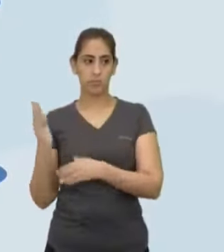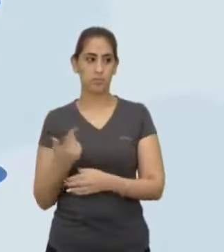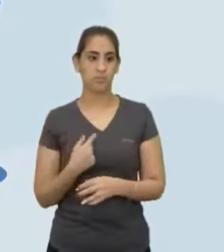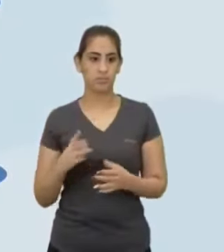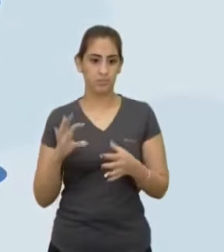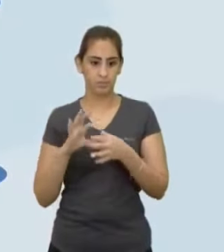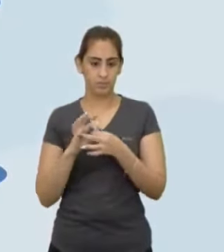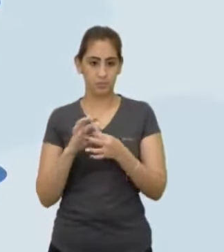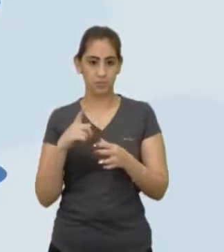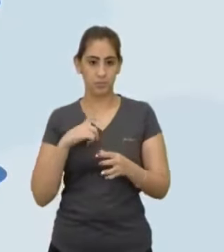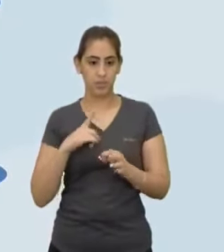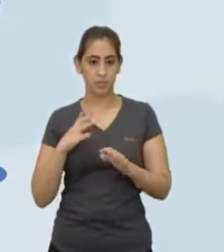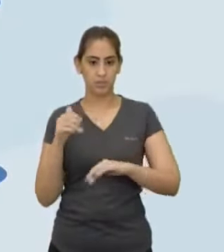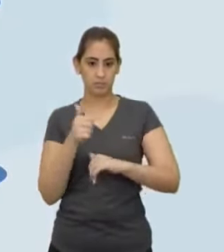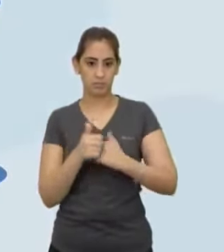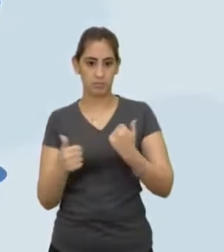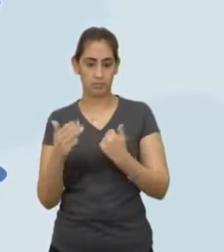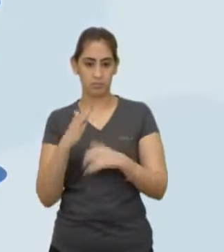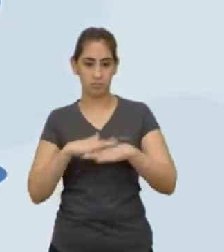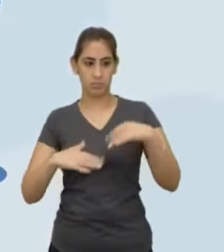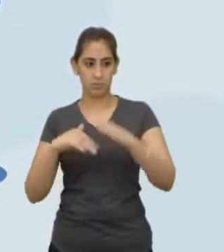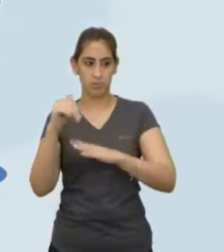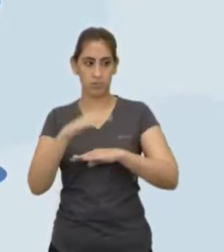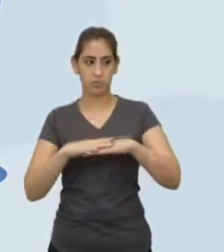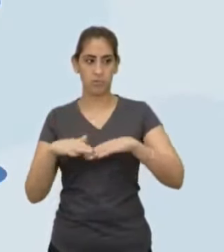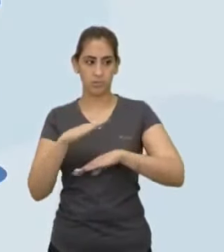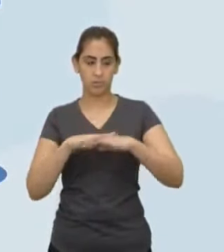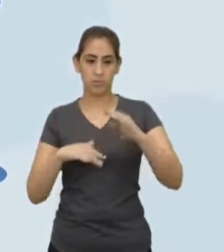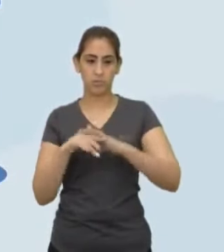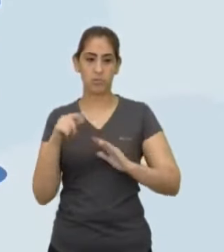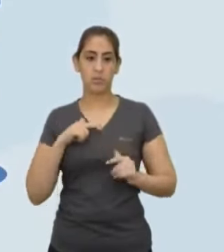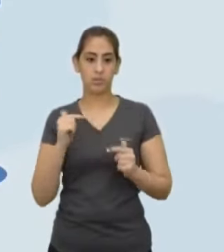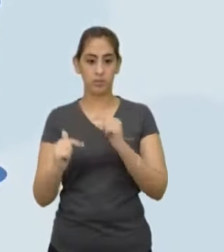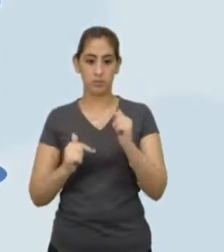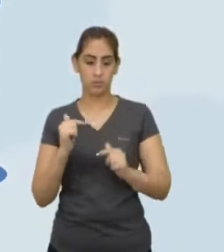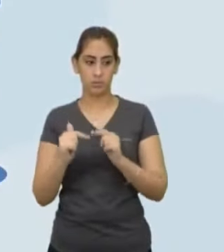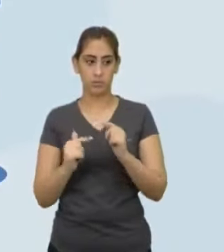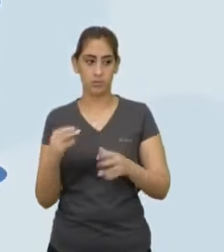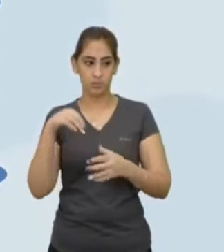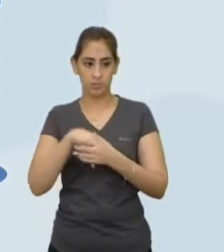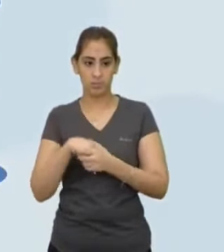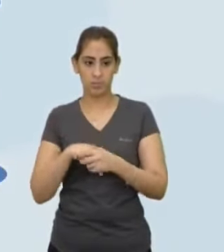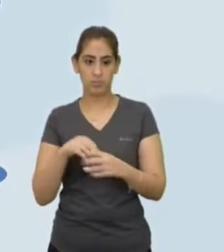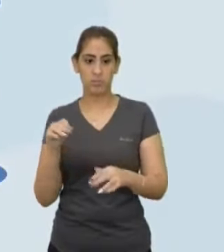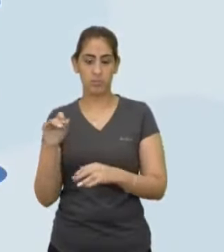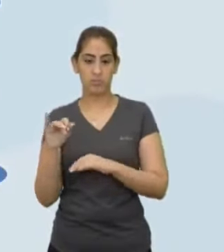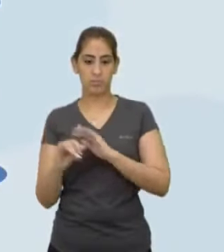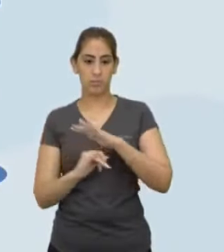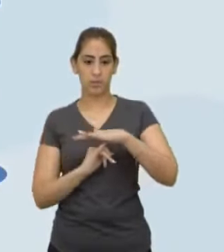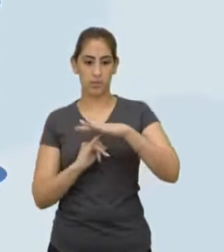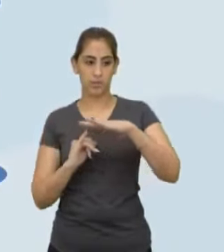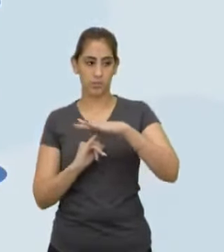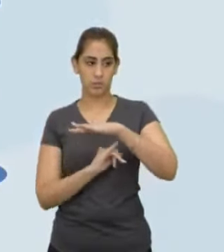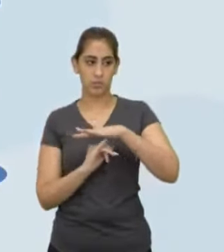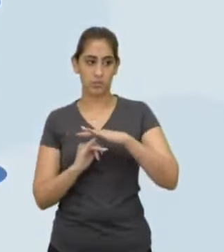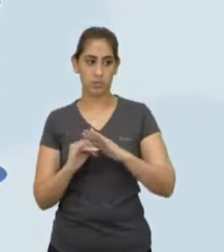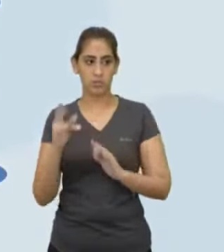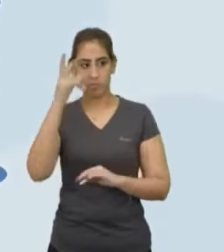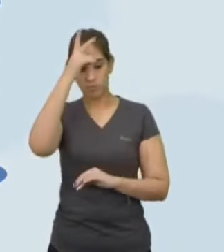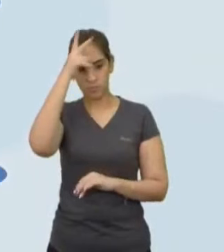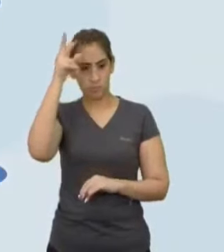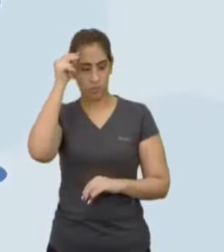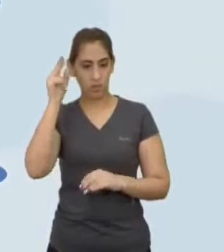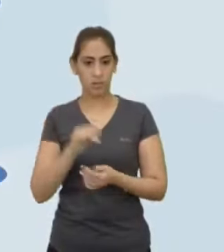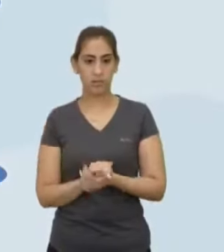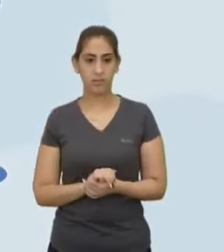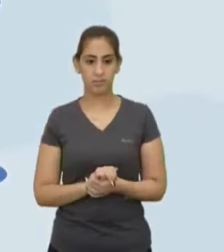que tem uma estrutura burocrática Você tem que ter funcionários aí nessas instituições públicas Que foi o que eu falei Funcionários